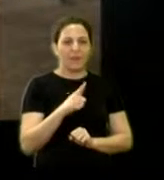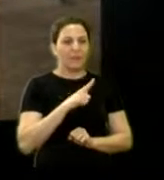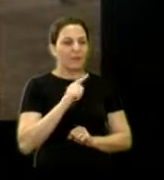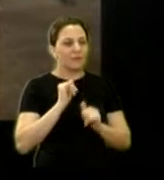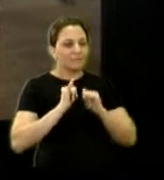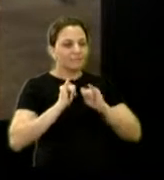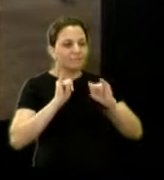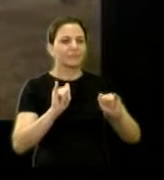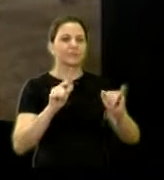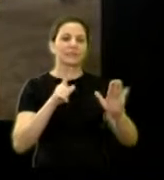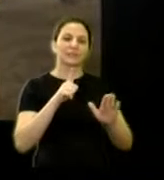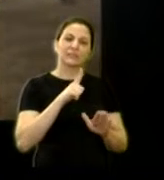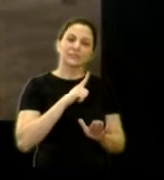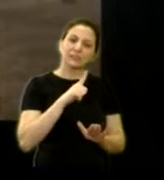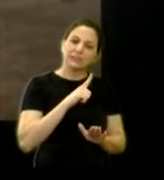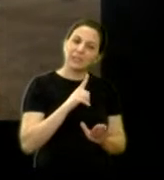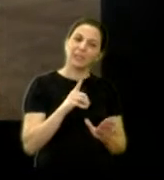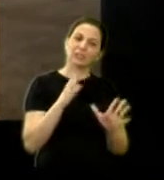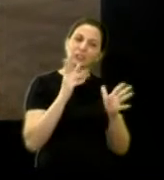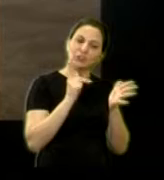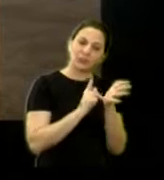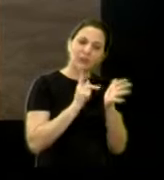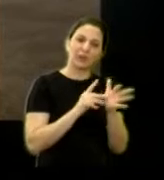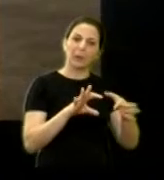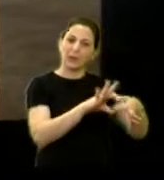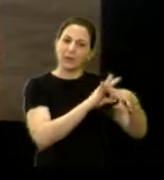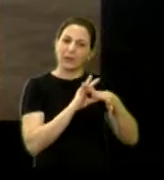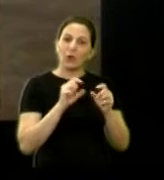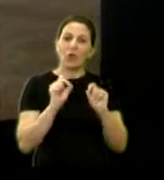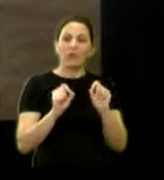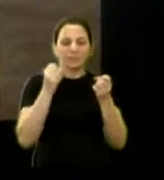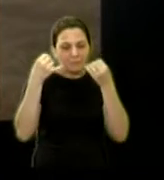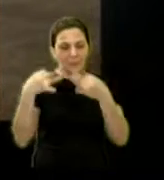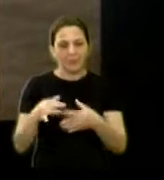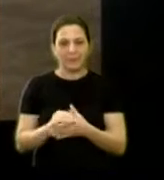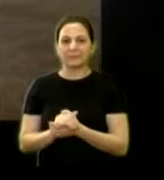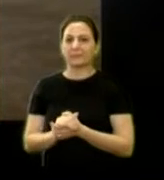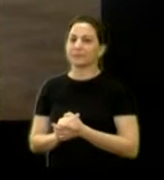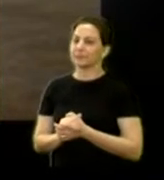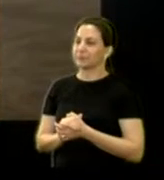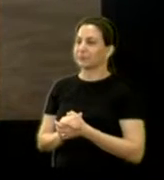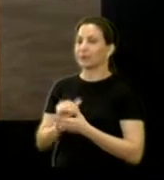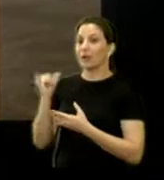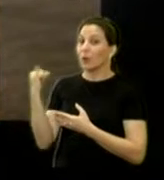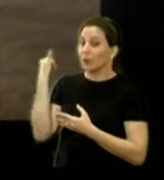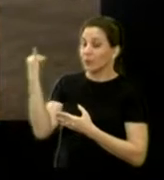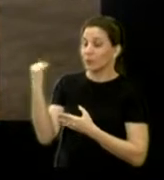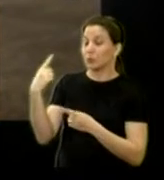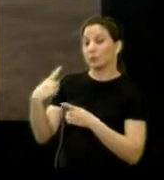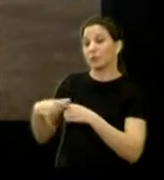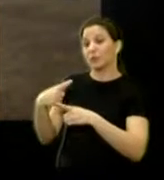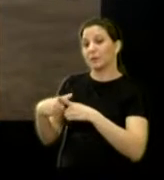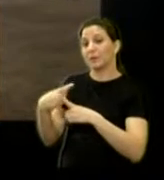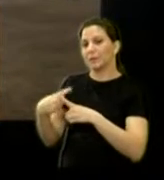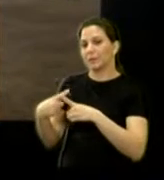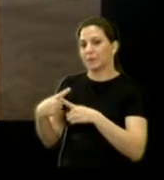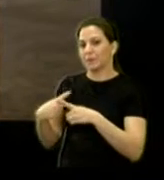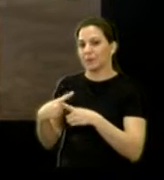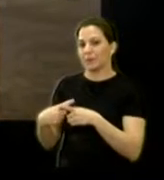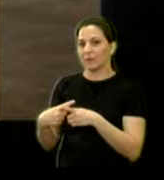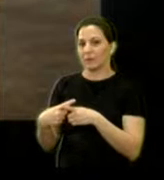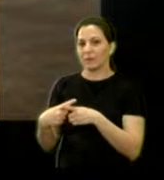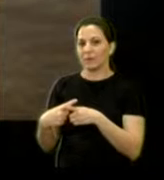maior, para que estabeleça essa parceria com a Prefeitura. O que a senhora tem a dizer a respeito? Eu acho que vai ser muito importante, porque vai